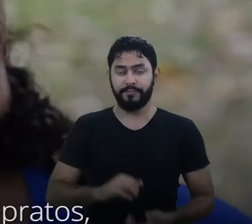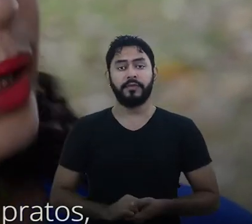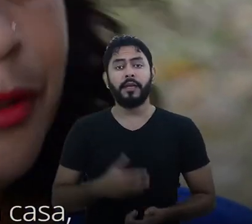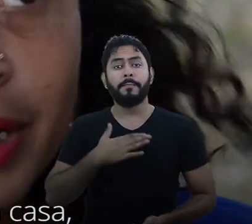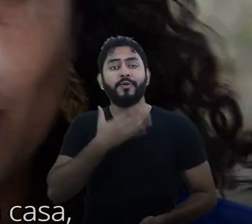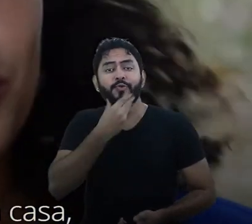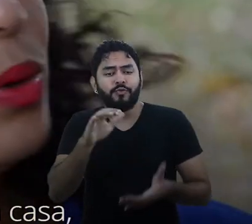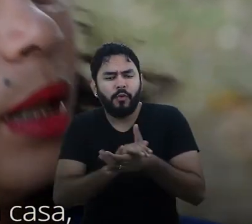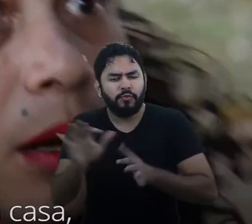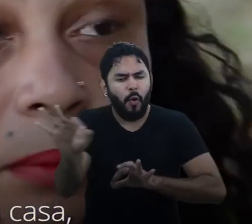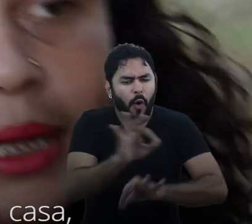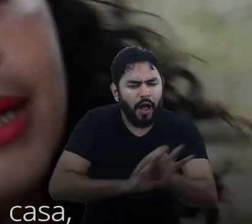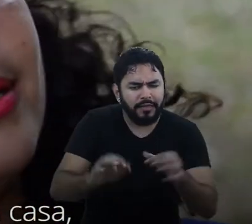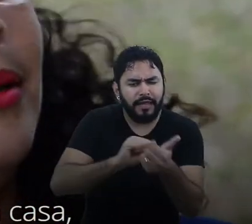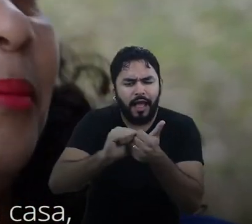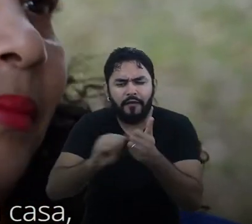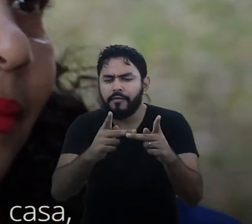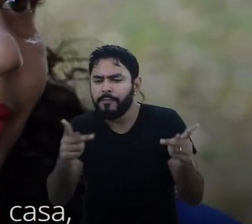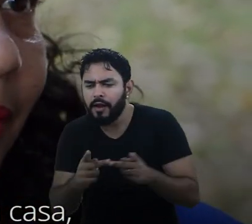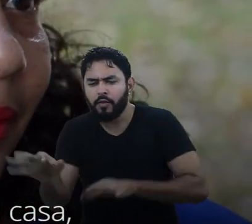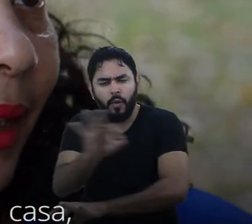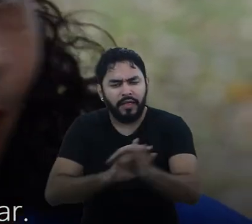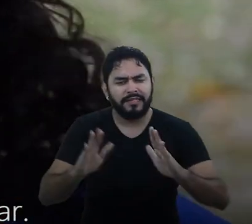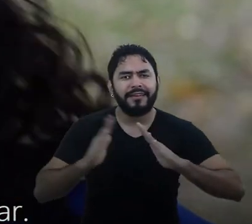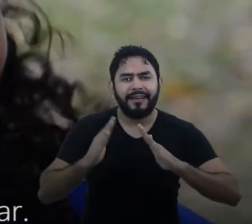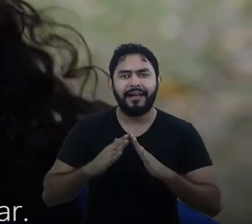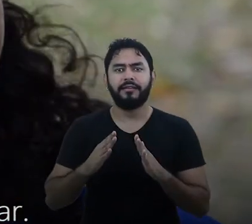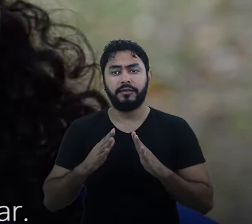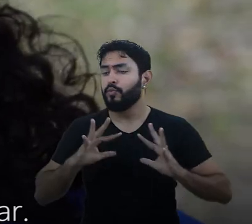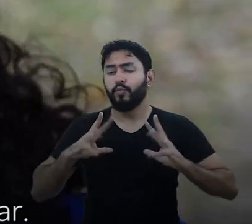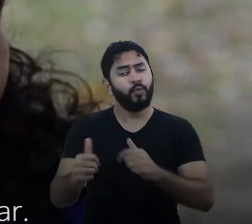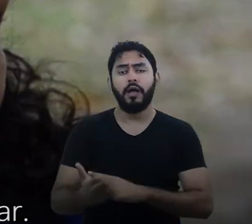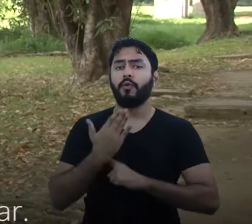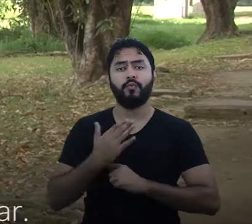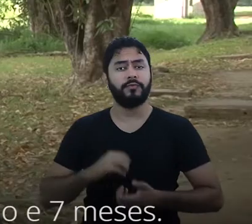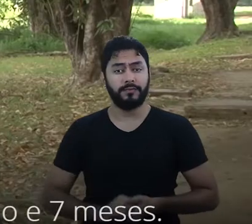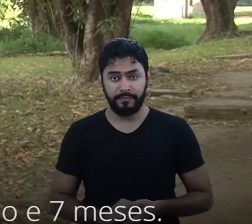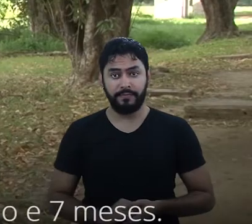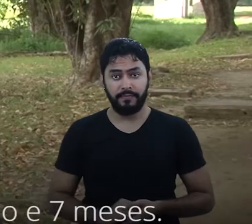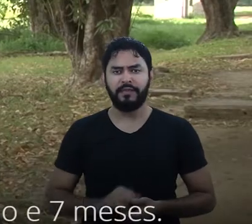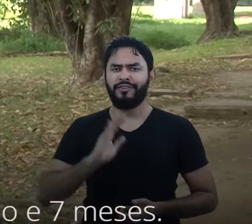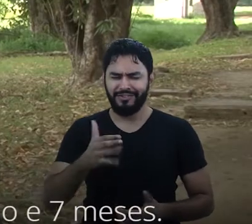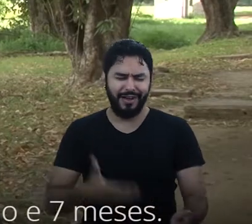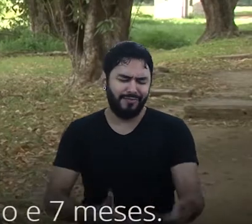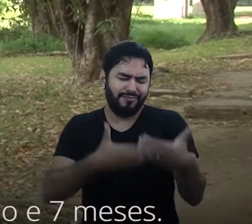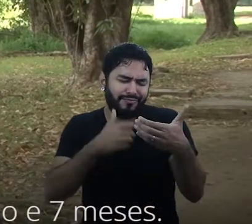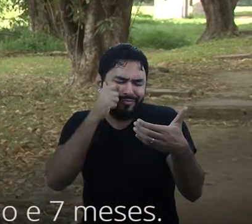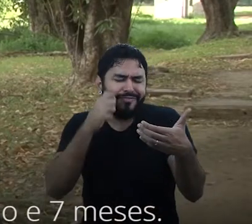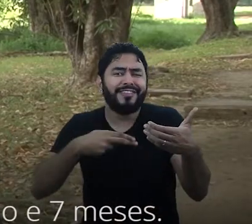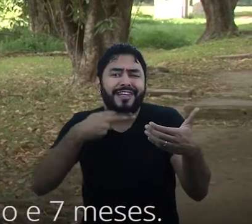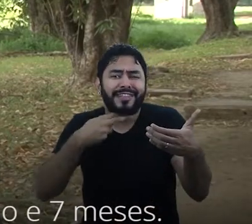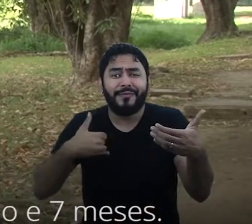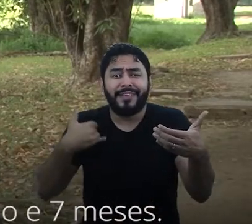os pratos, ele faz almoço, ele arruma a casa. Ele faz tudo para me ajudar. Já tenho um netinho com um